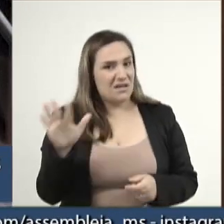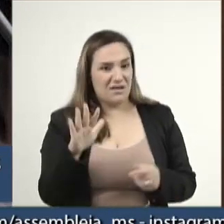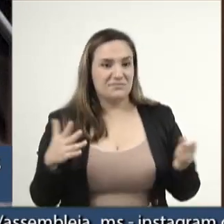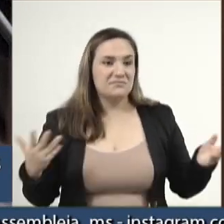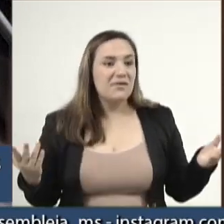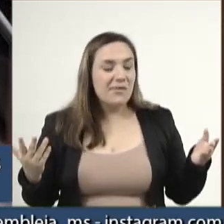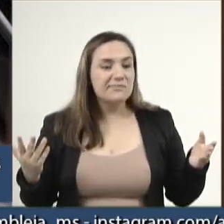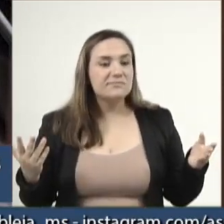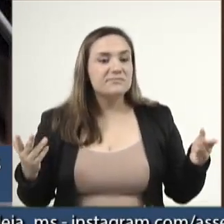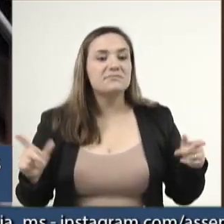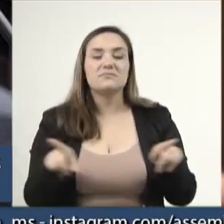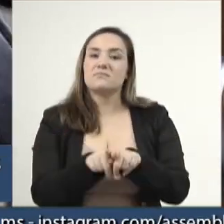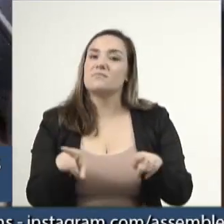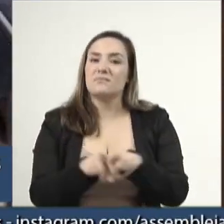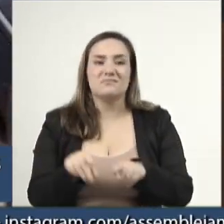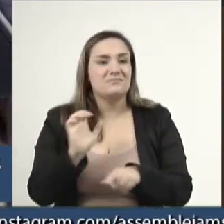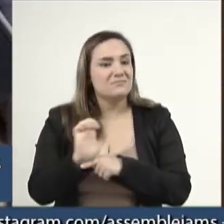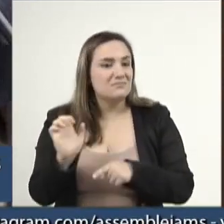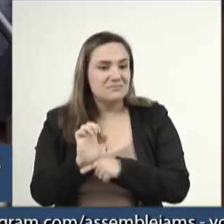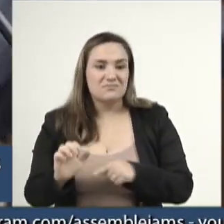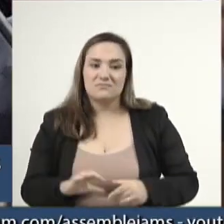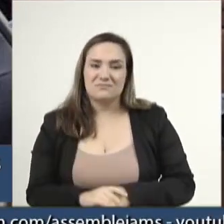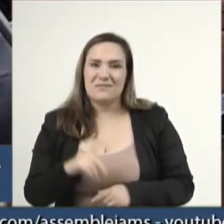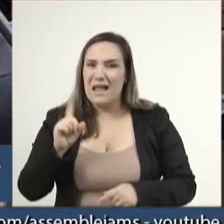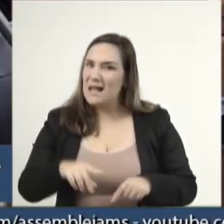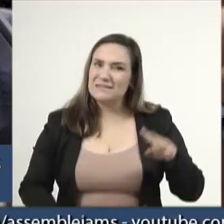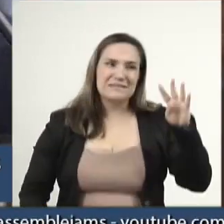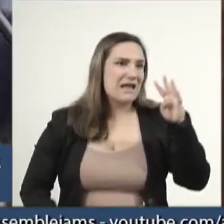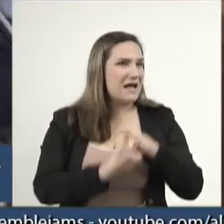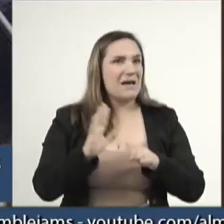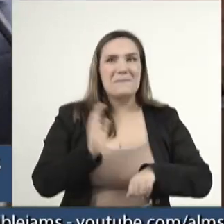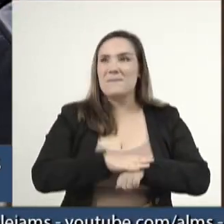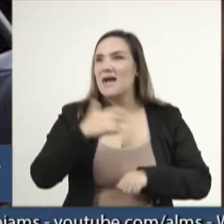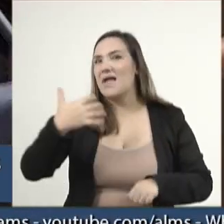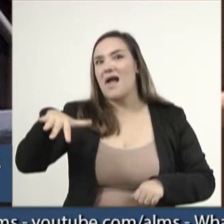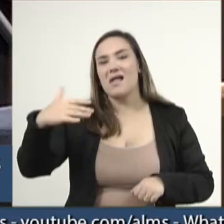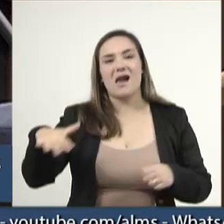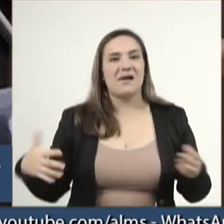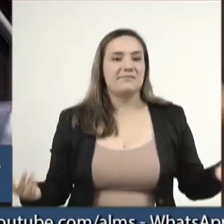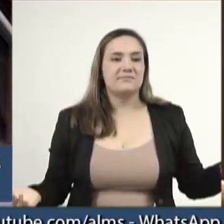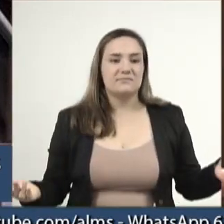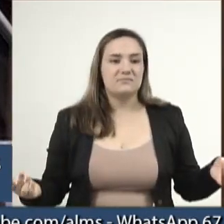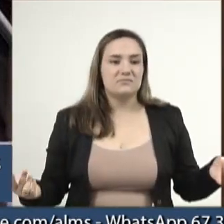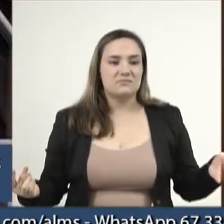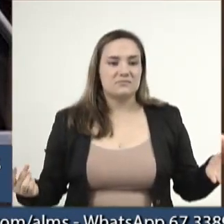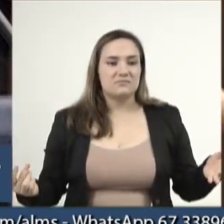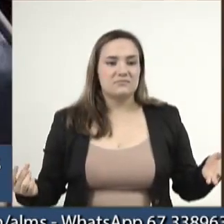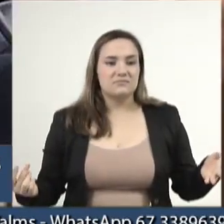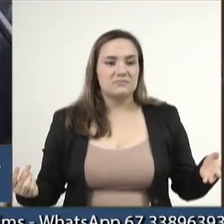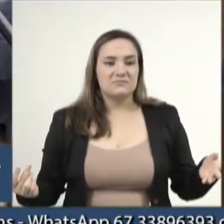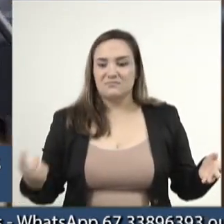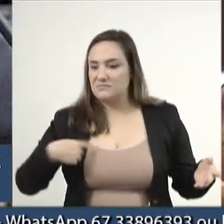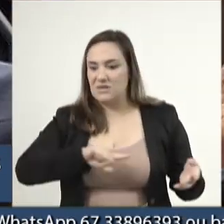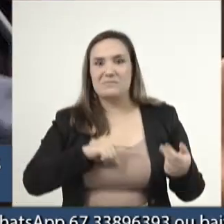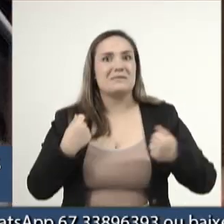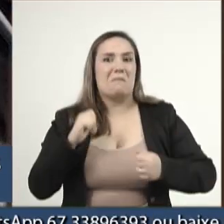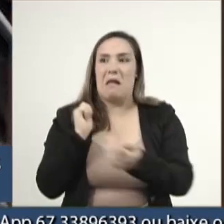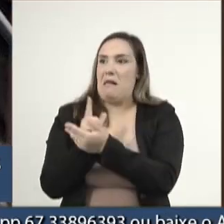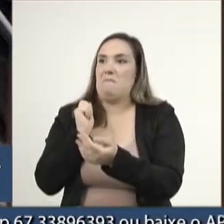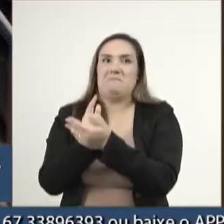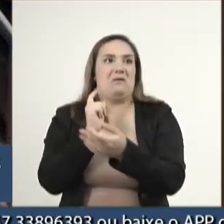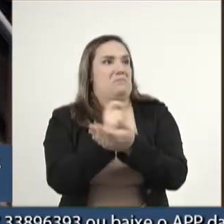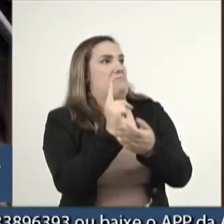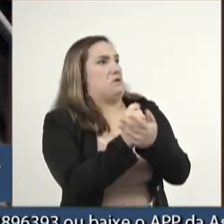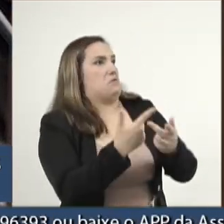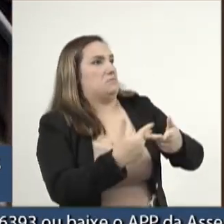as câmaras estaduais, é o maior absurdo do mundo o que o contribuinte brasileiro faz para poder sustentar essa